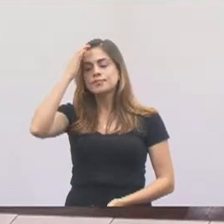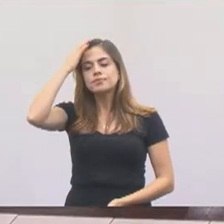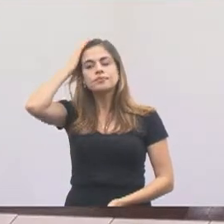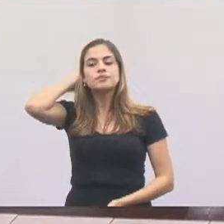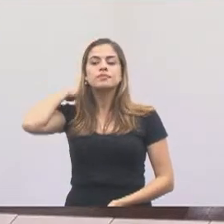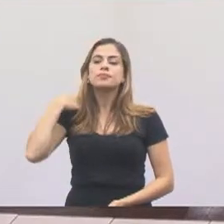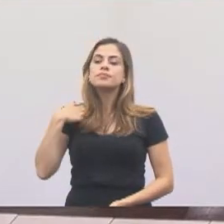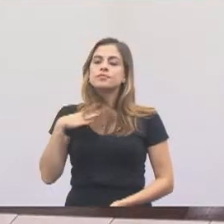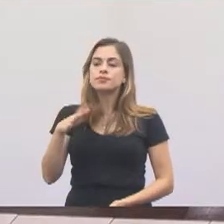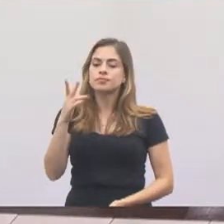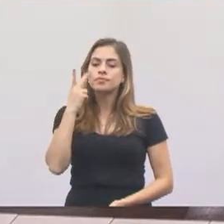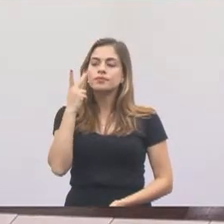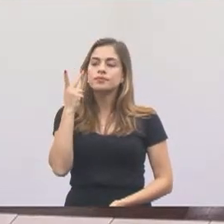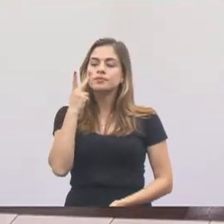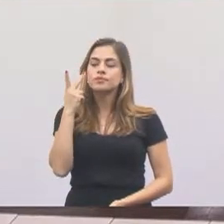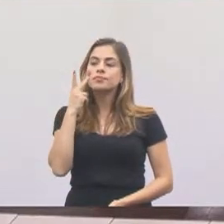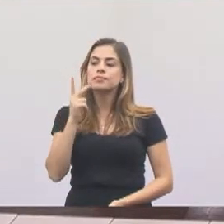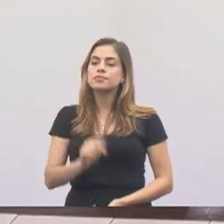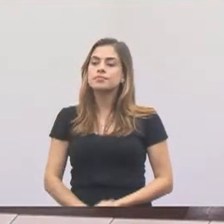Paulinho dos Condutores.